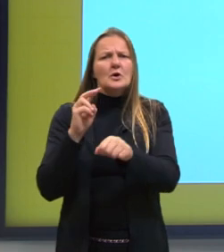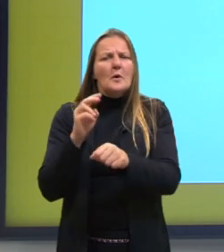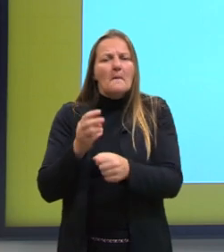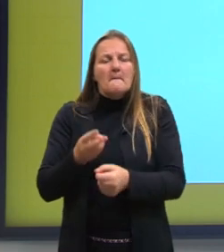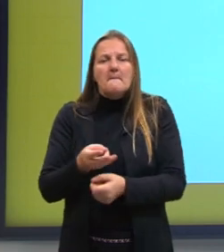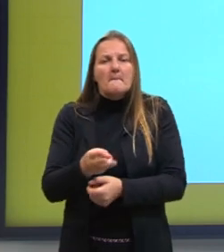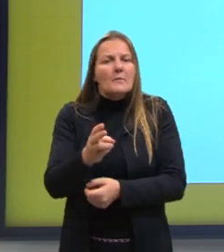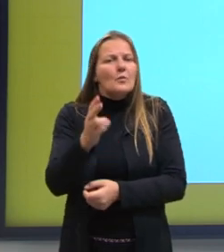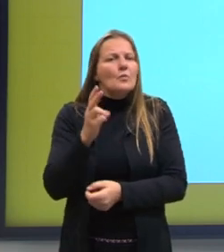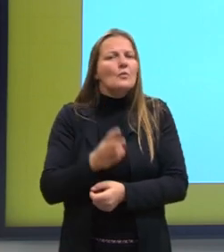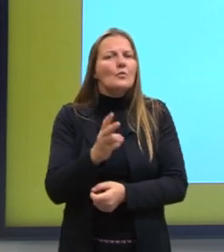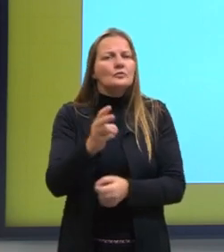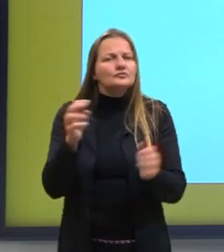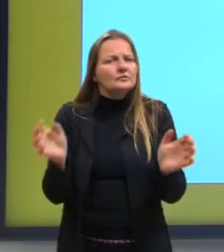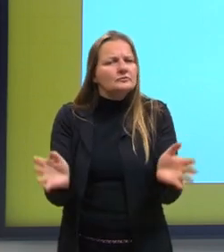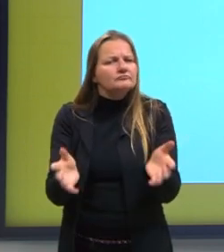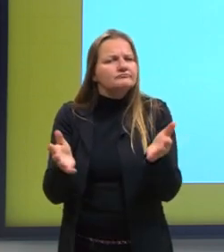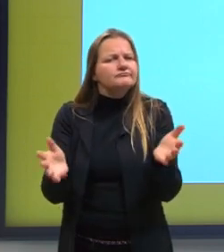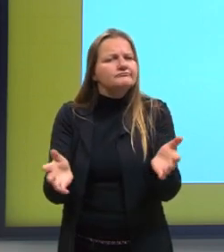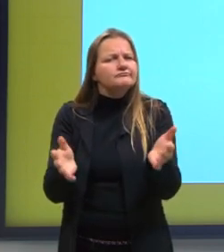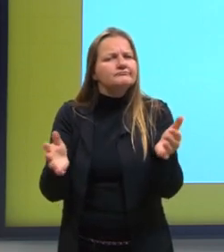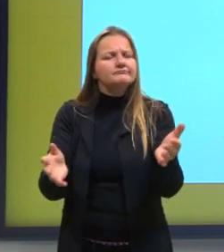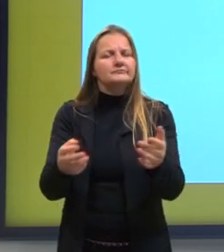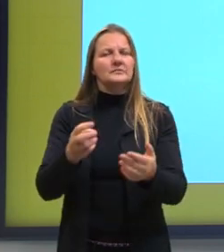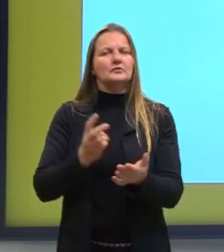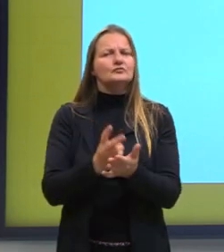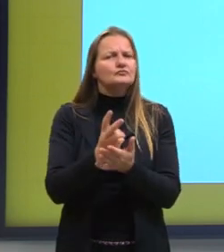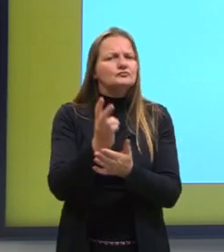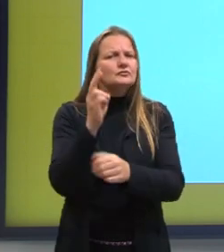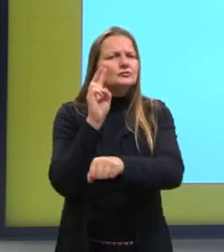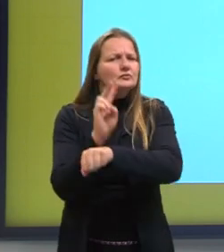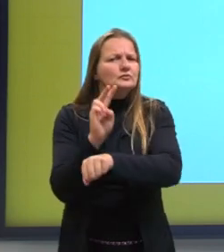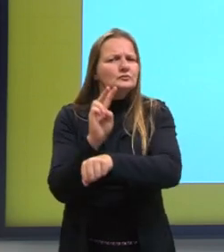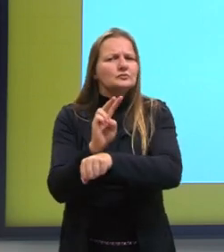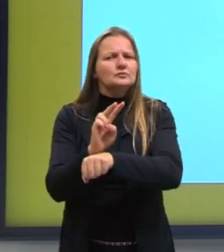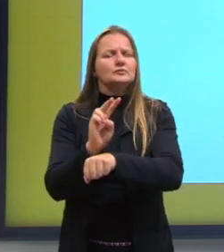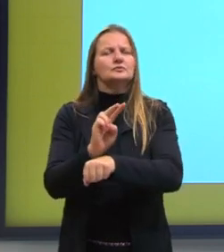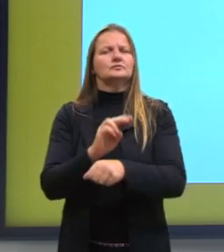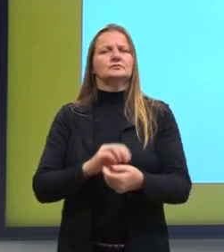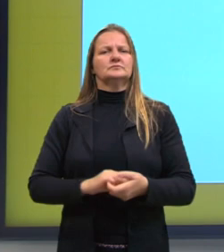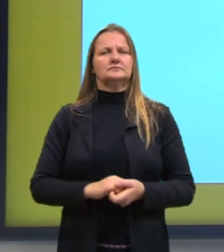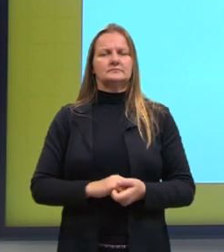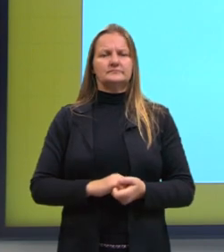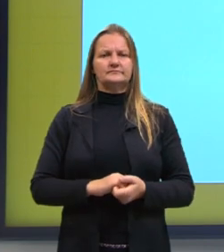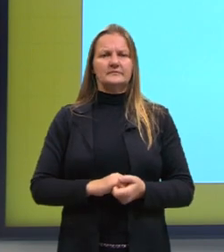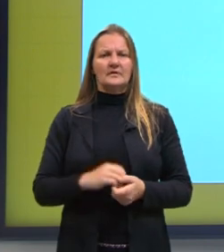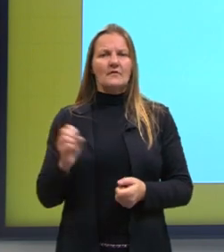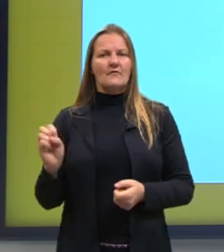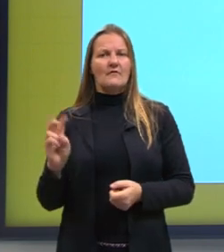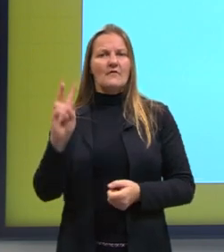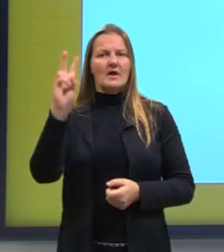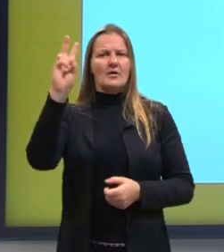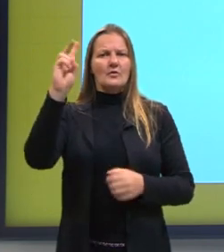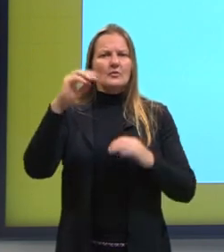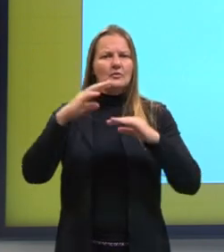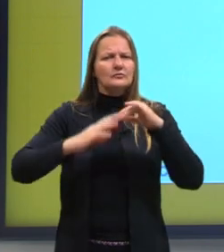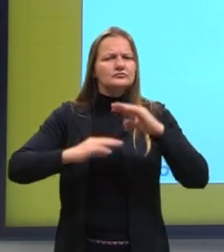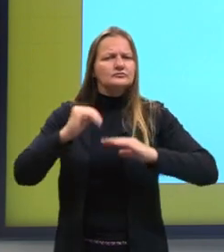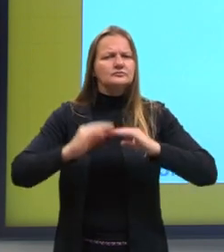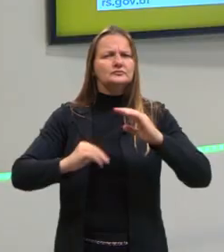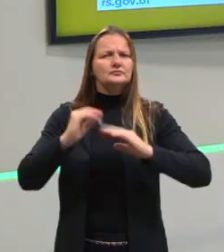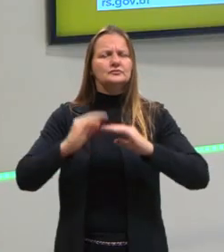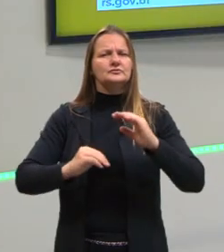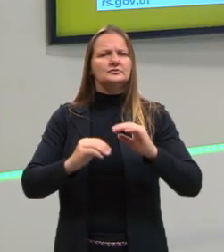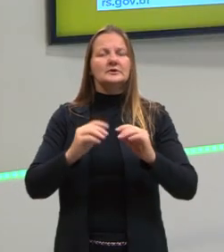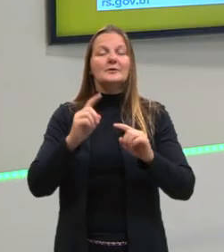é manter esse cuidado, é manter, é cultivar esses valores, essas atitudes da sociedade, e